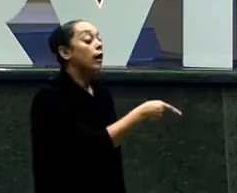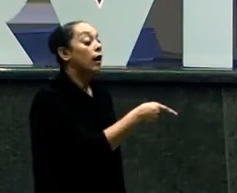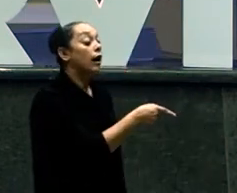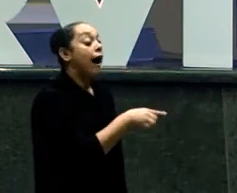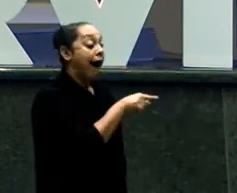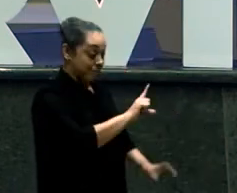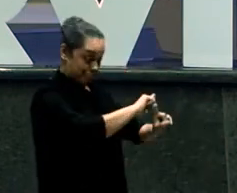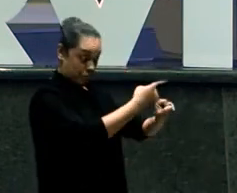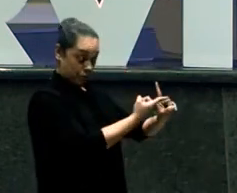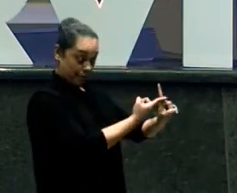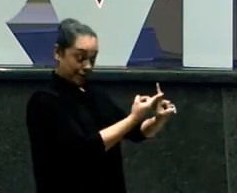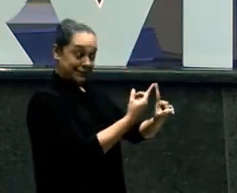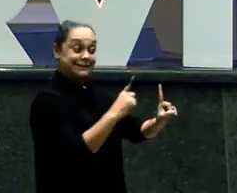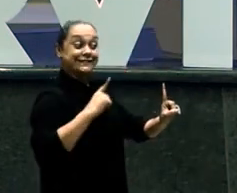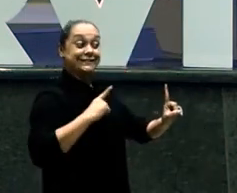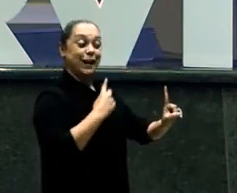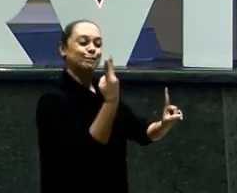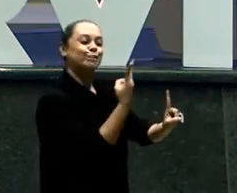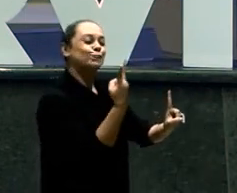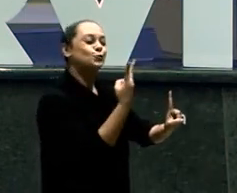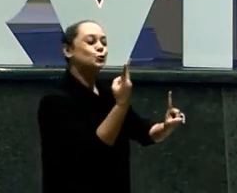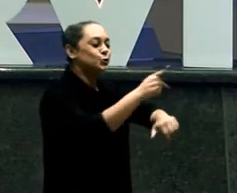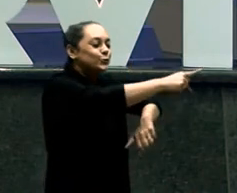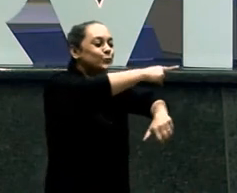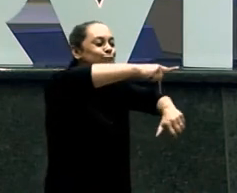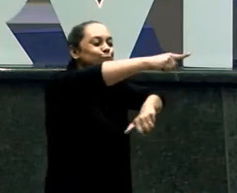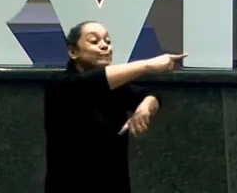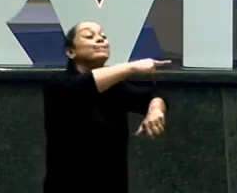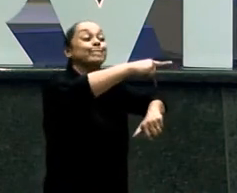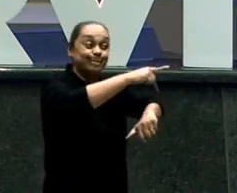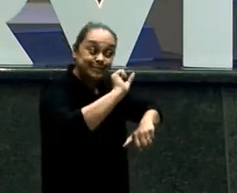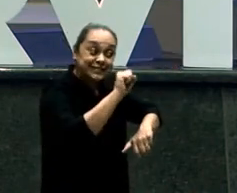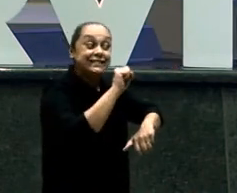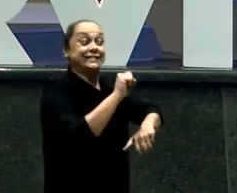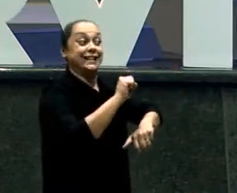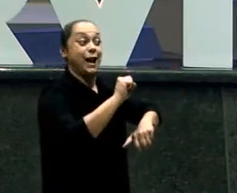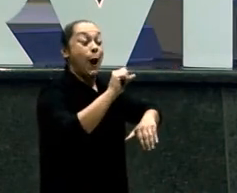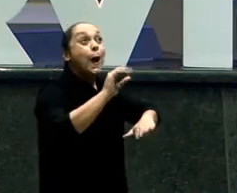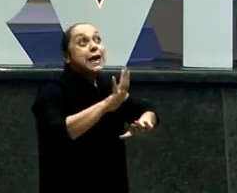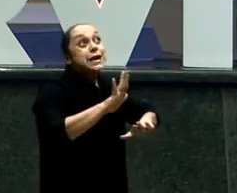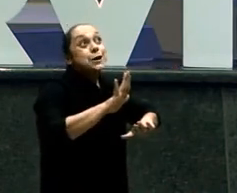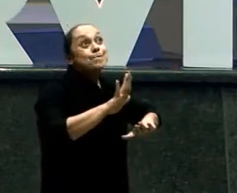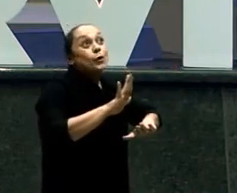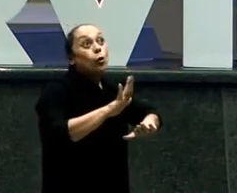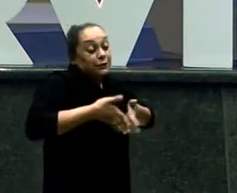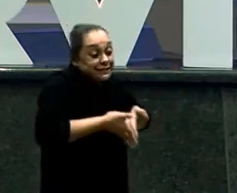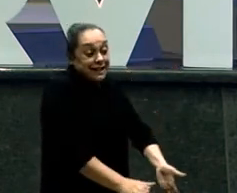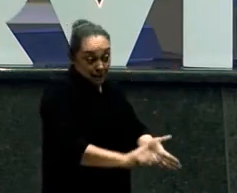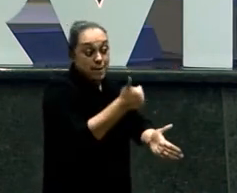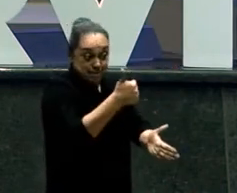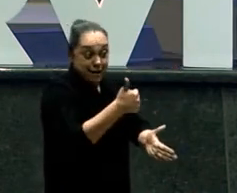Que a maior Serviria A menor Mas Você vai perceber No versículo De número